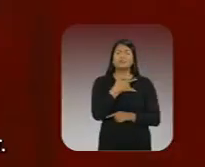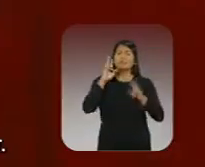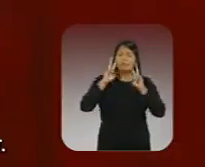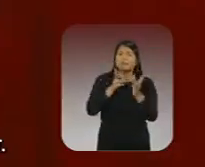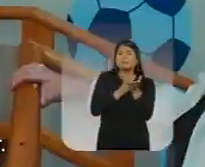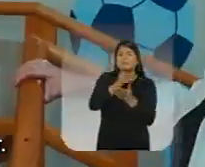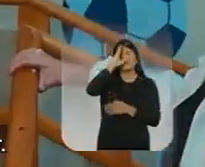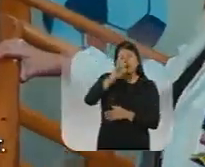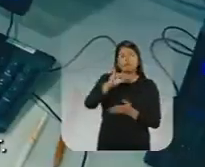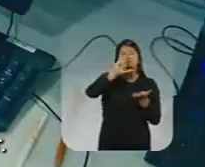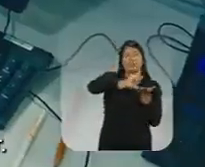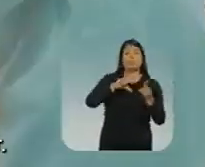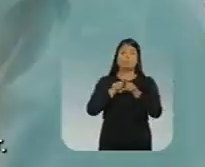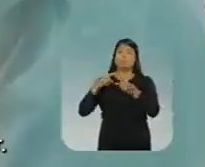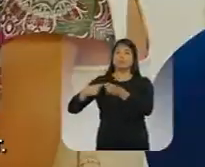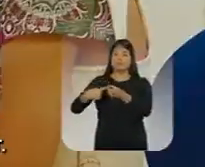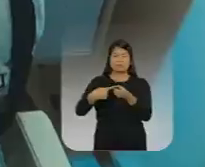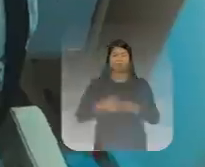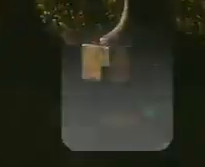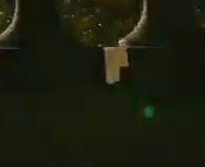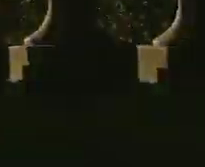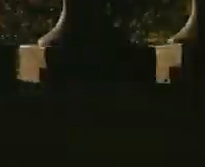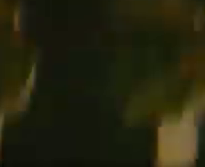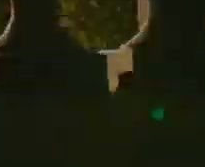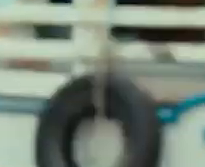De forma permanente Na capital e no interior